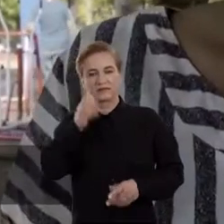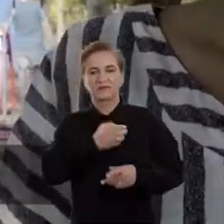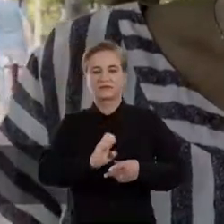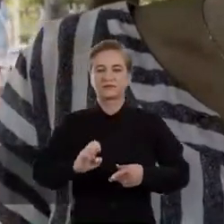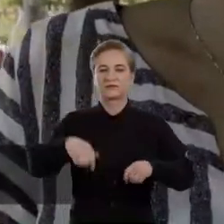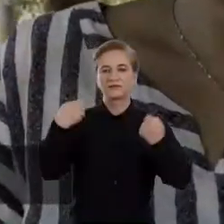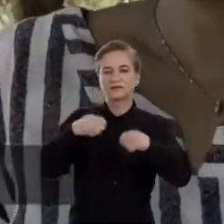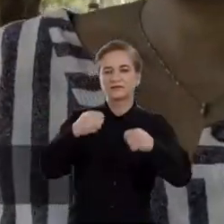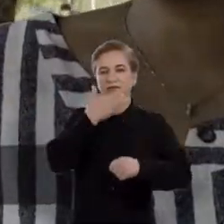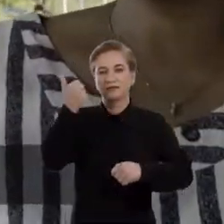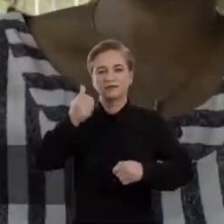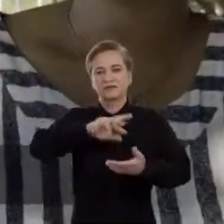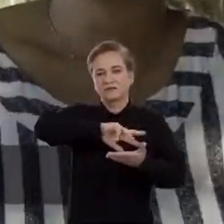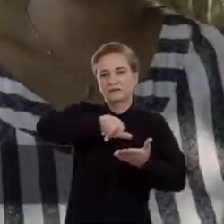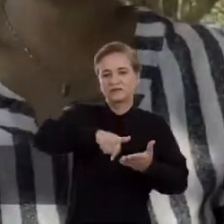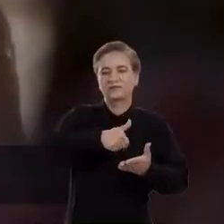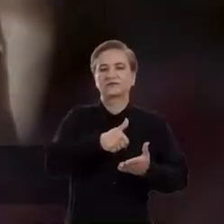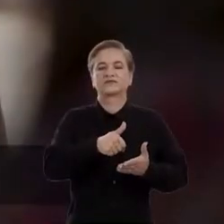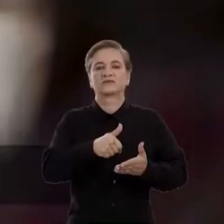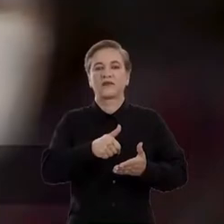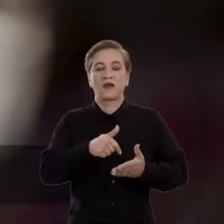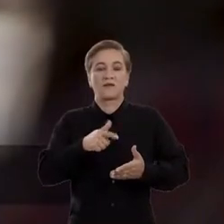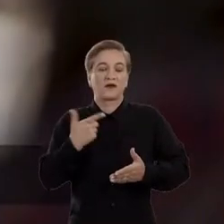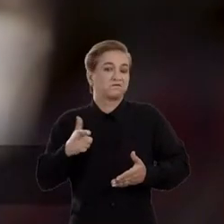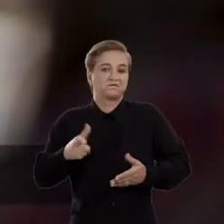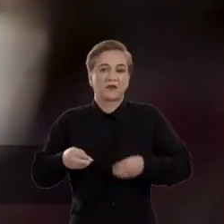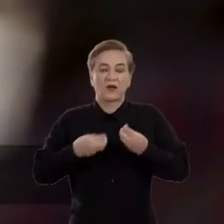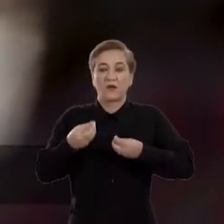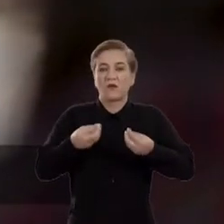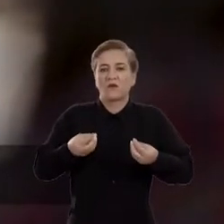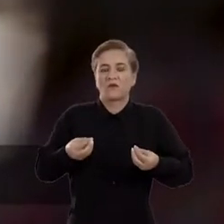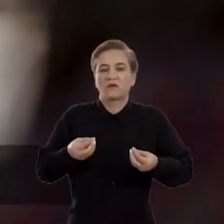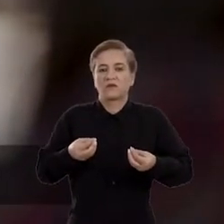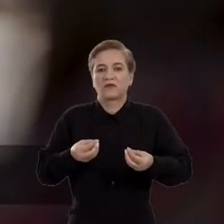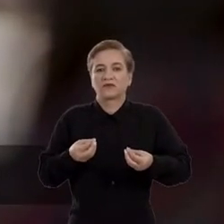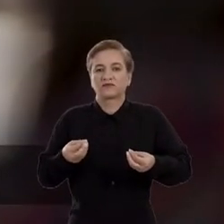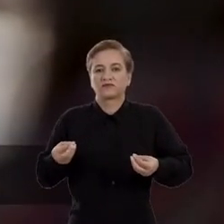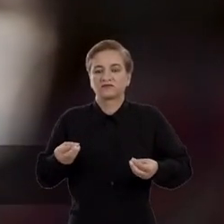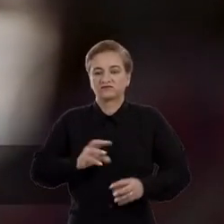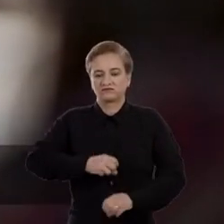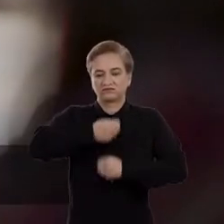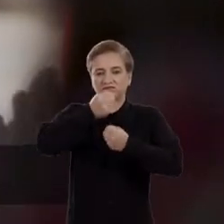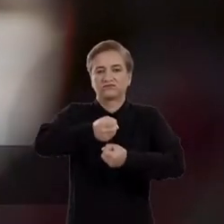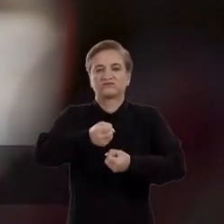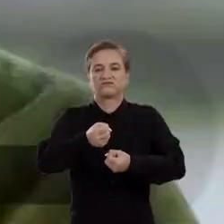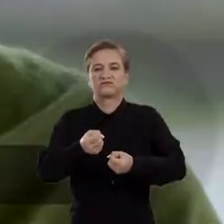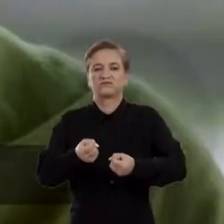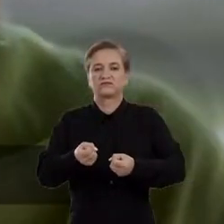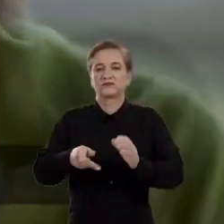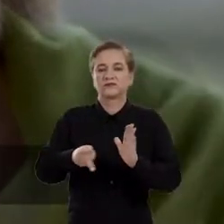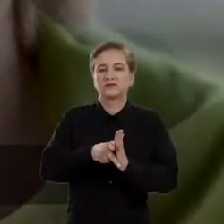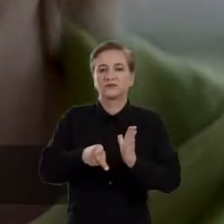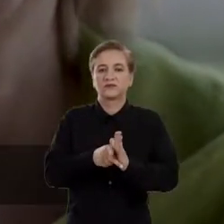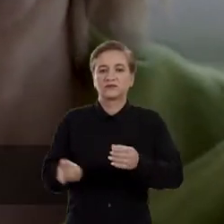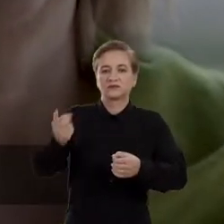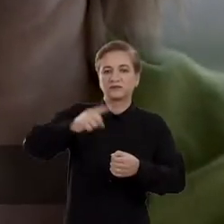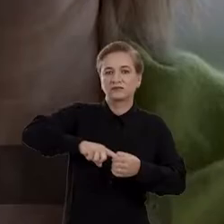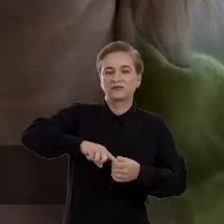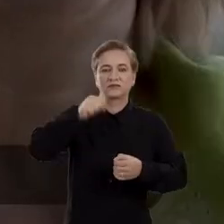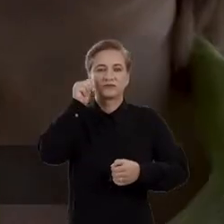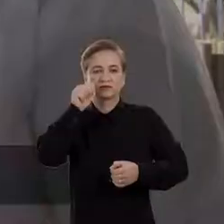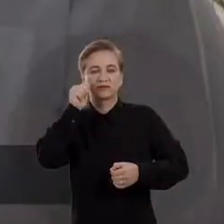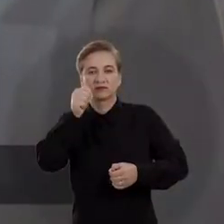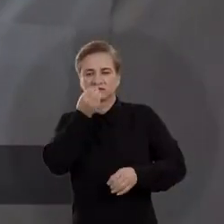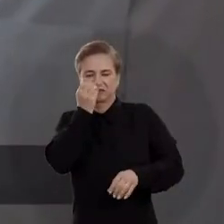o Estado precisa melhorar em diversas áreas, mas não dá mais para adiar o fortalecimento de programas voltados para as